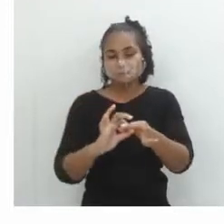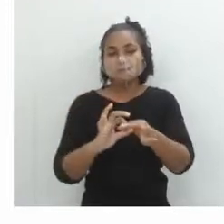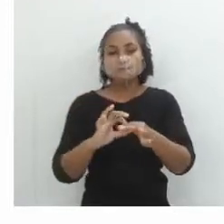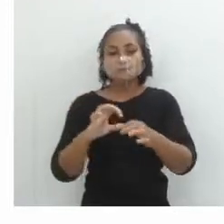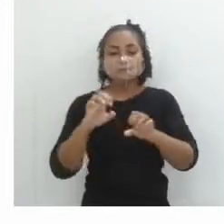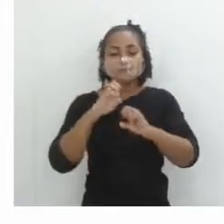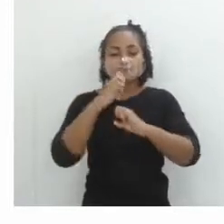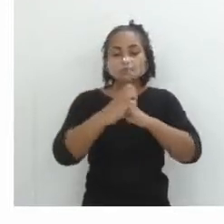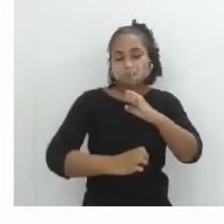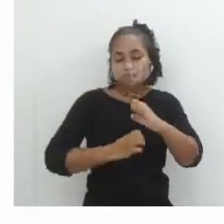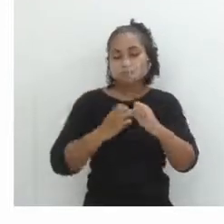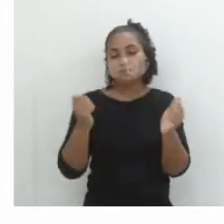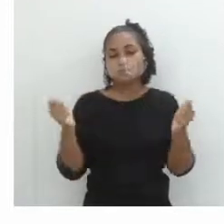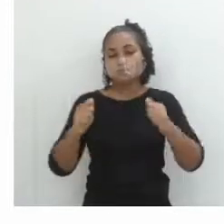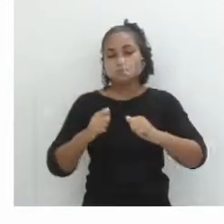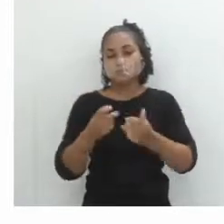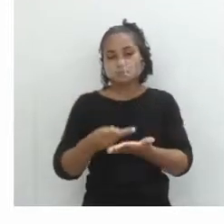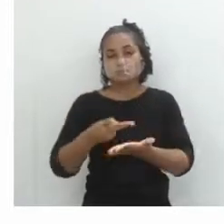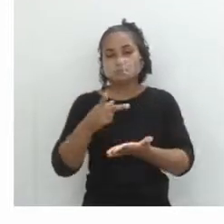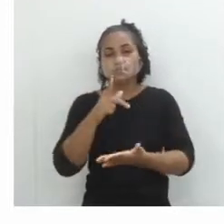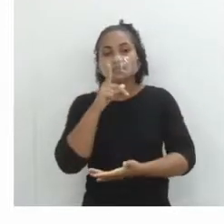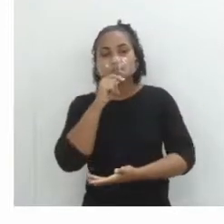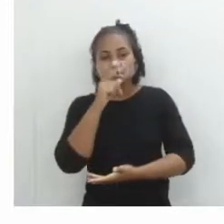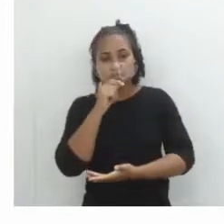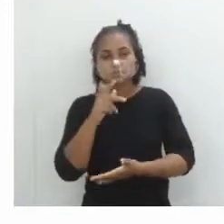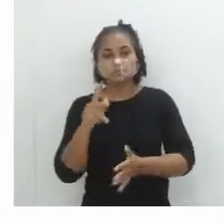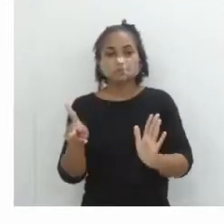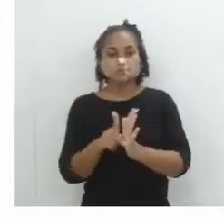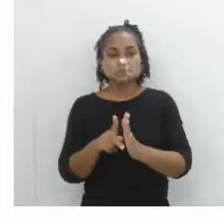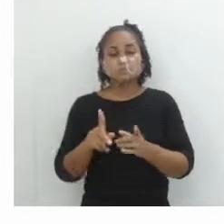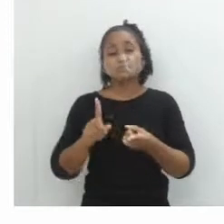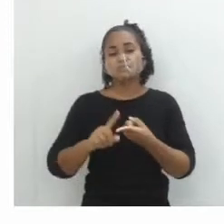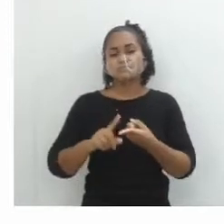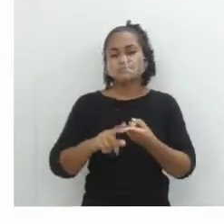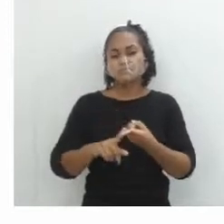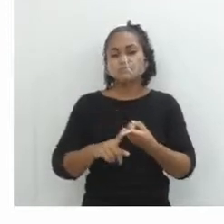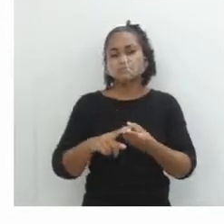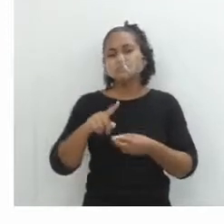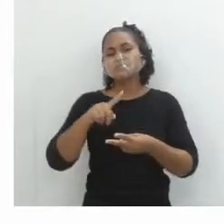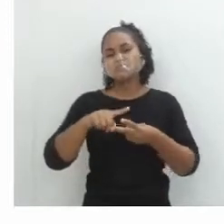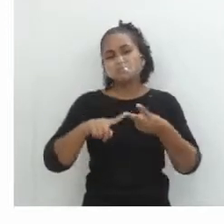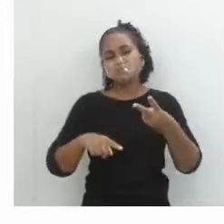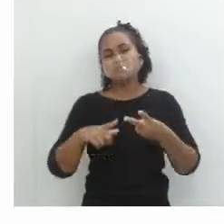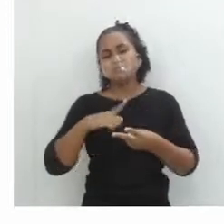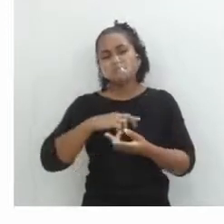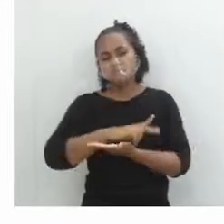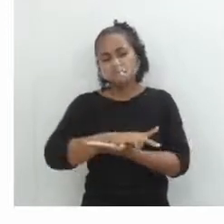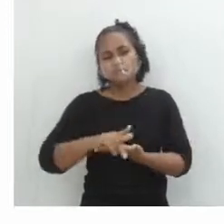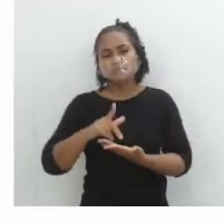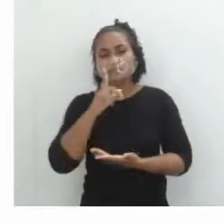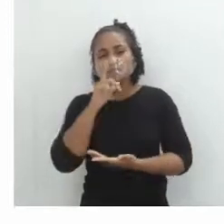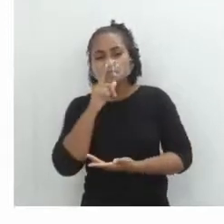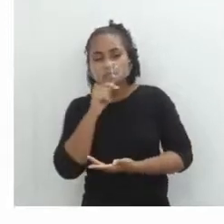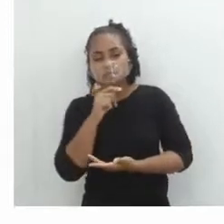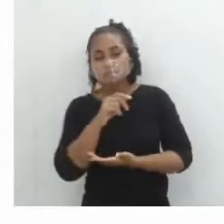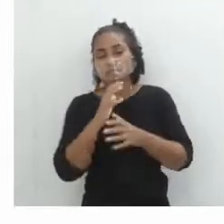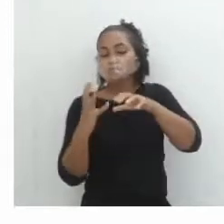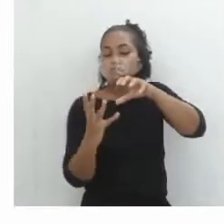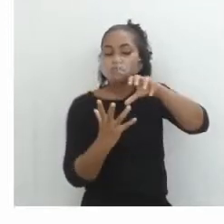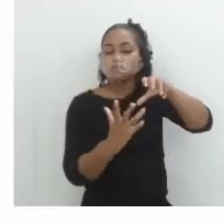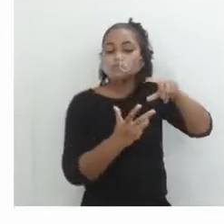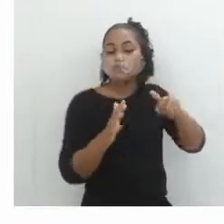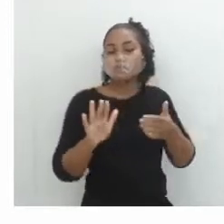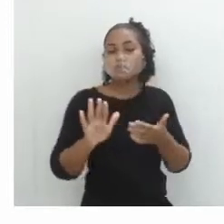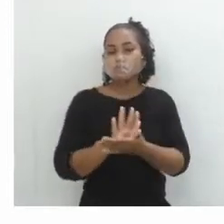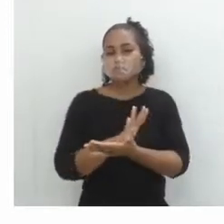elétrons, elas vão se formar a molécula de água e aí existem diferentes tipos de água no mundo. E aí algumas,